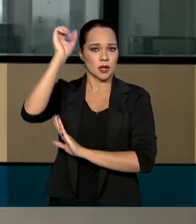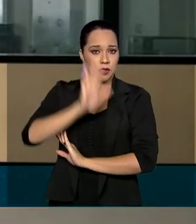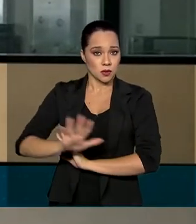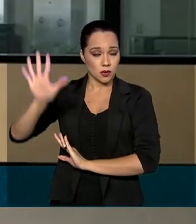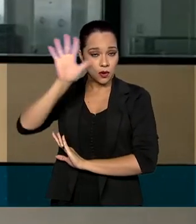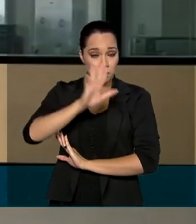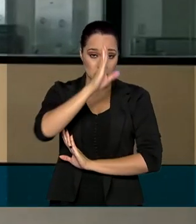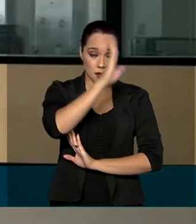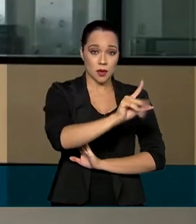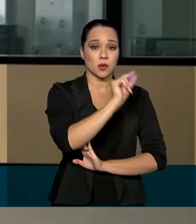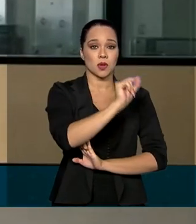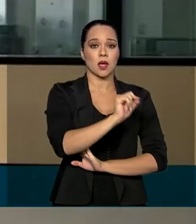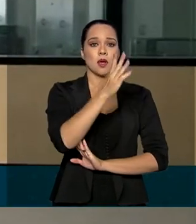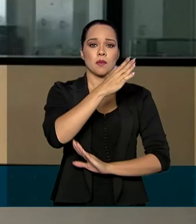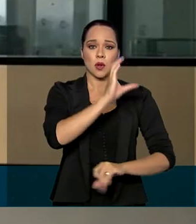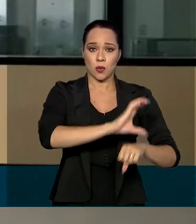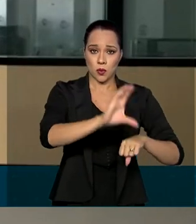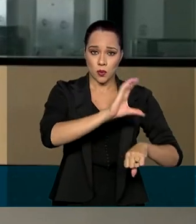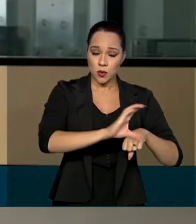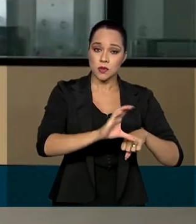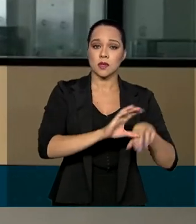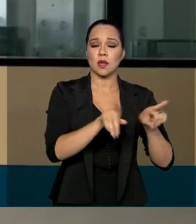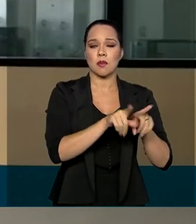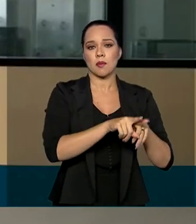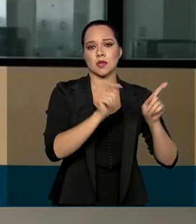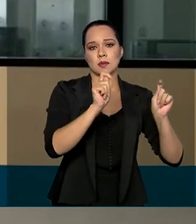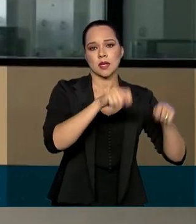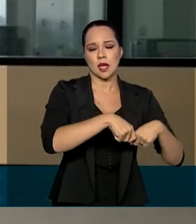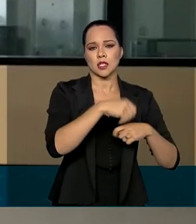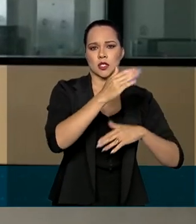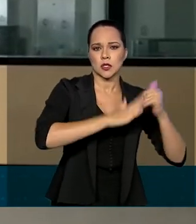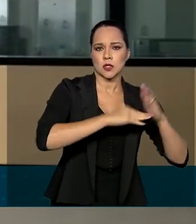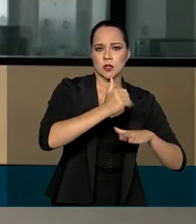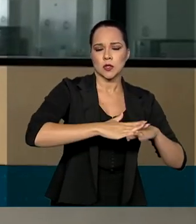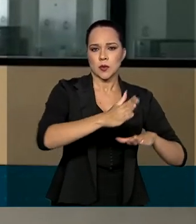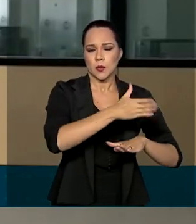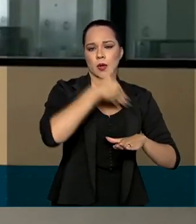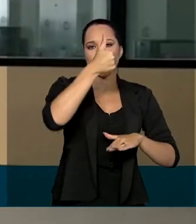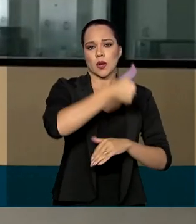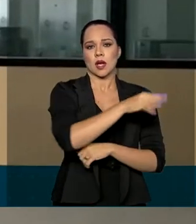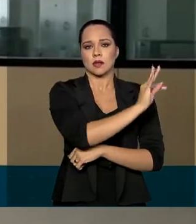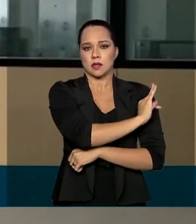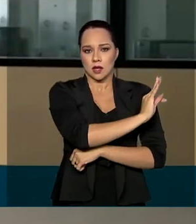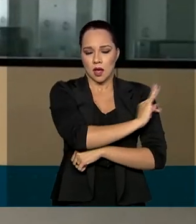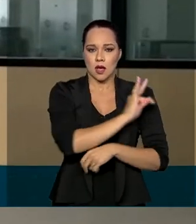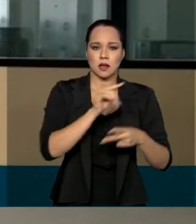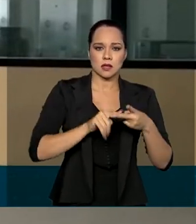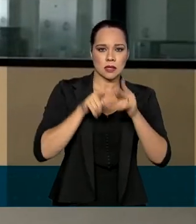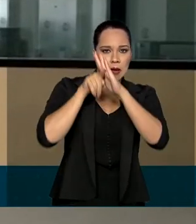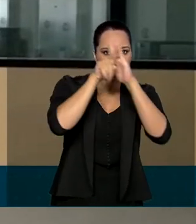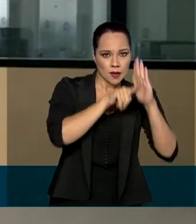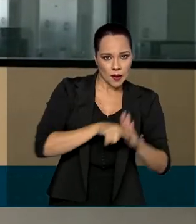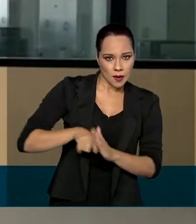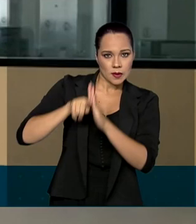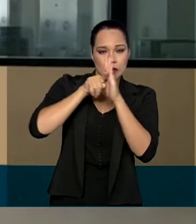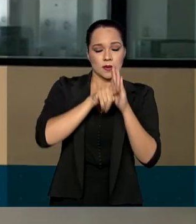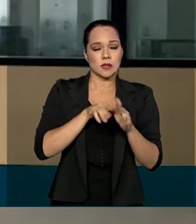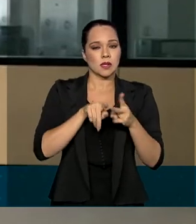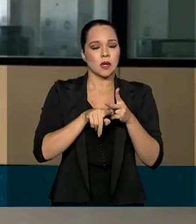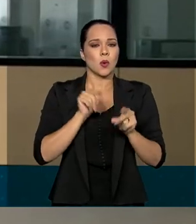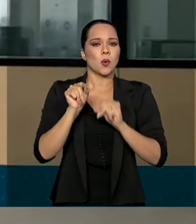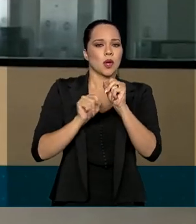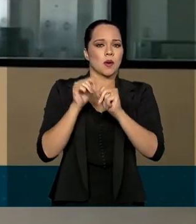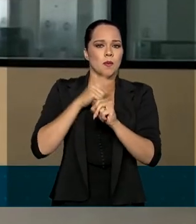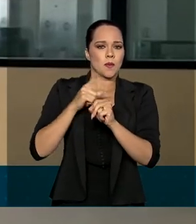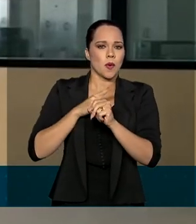capacitação e a possibilidade de aperfeiçoarmos as técnicas, as análises, o que pode culminar em